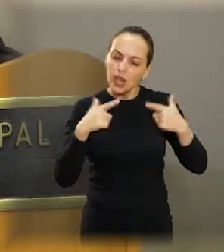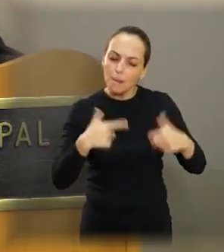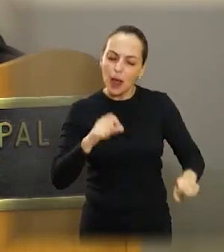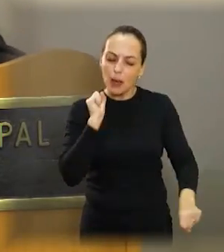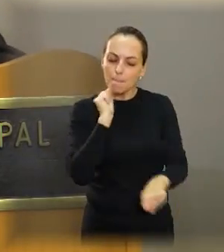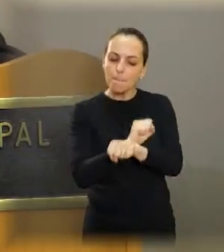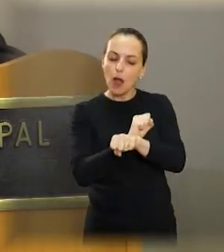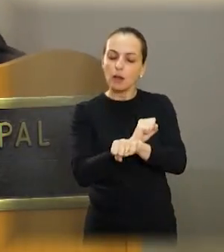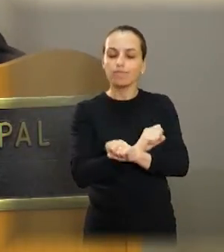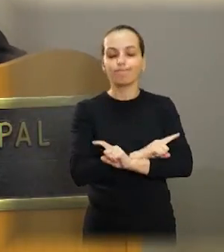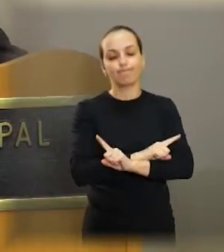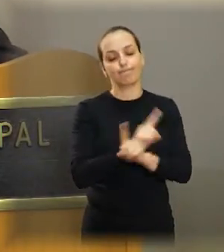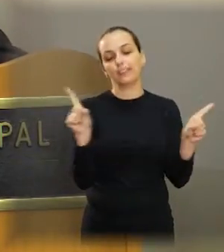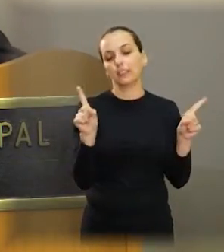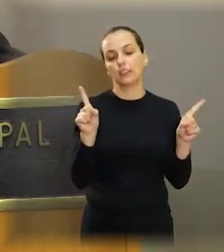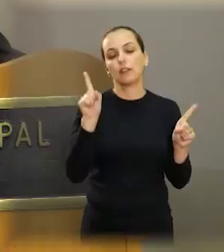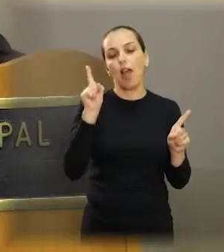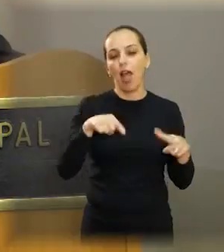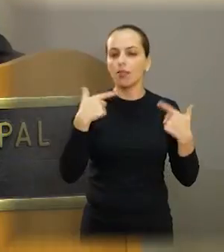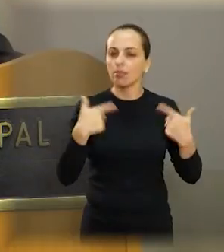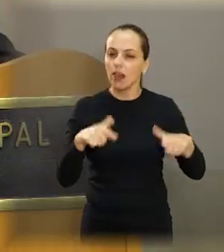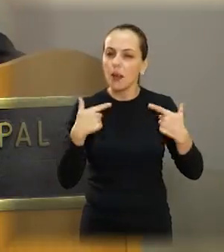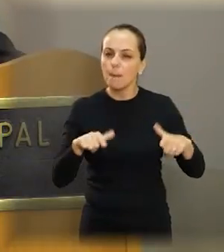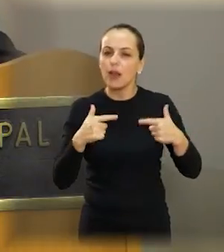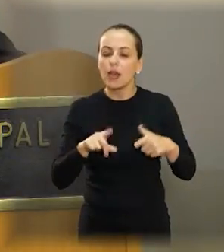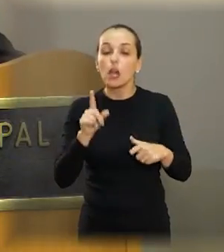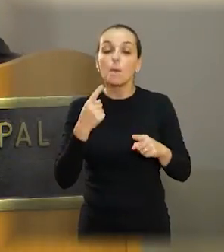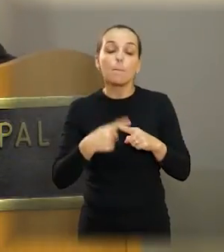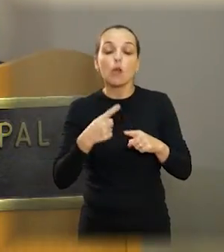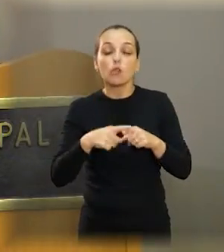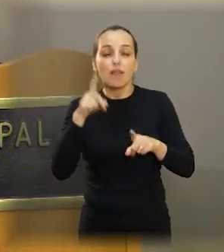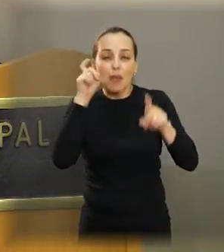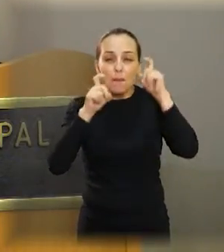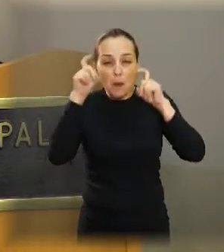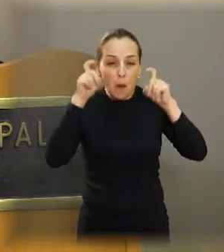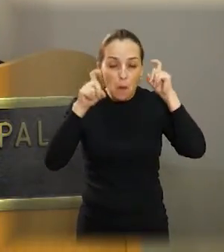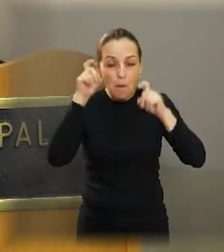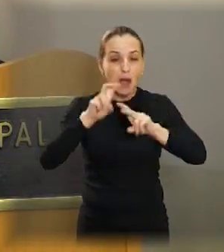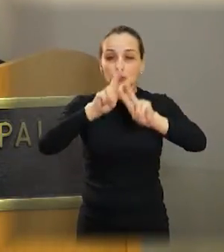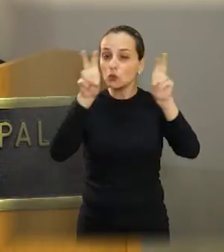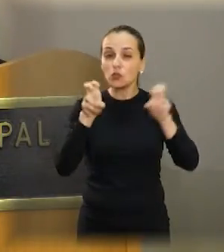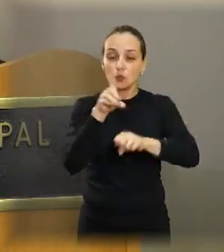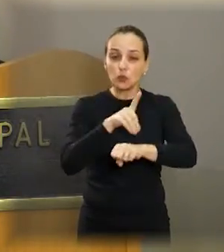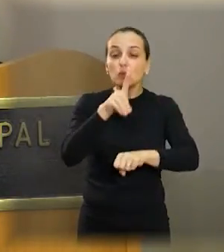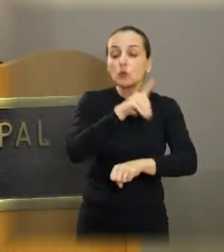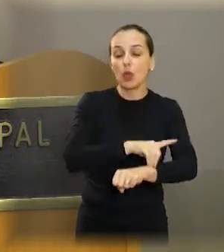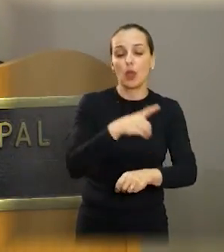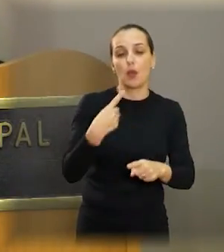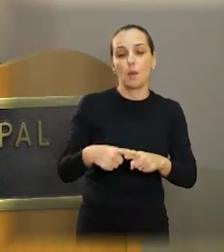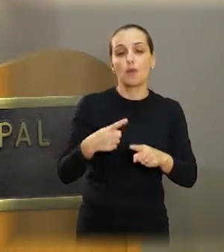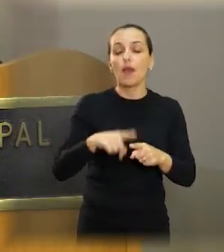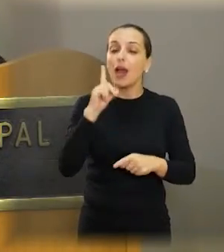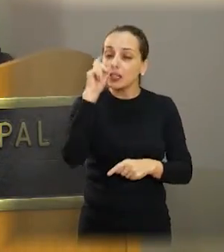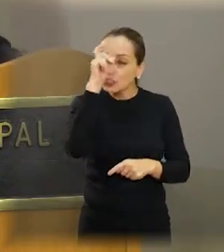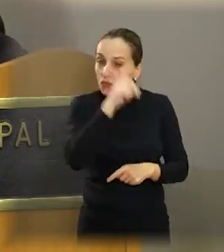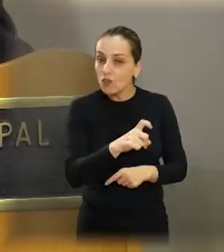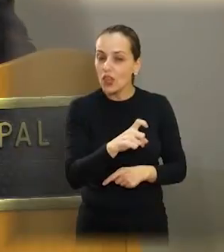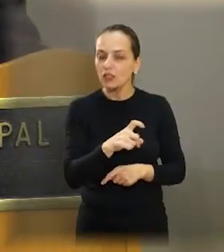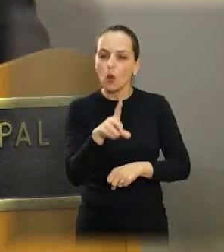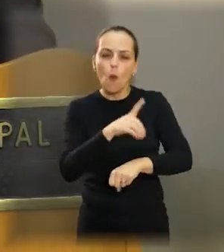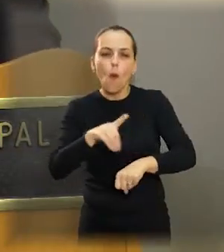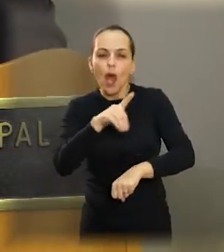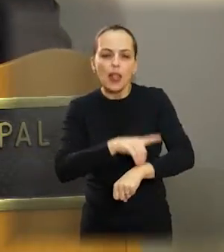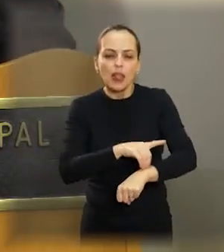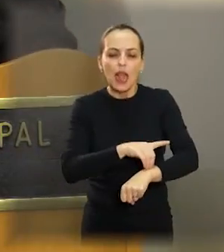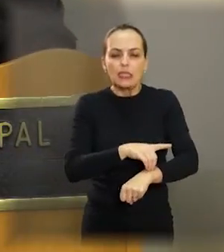um prefeito que está destacando, que está trabalhando. Você vê a preocupação dele com a dengue. Porque não é fácil. Porque a dengue não pega só em